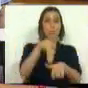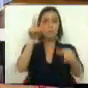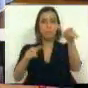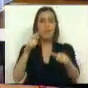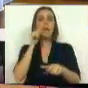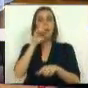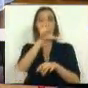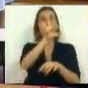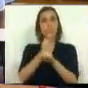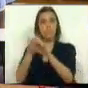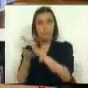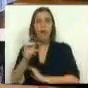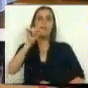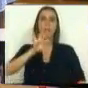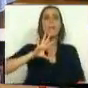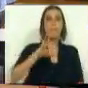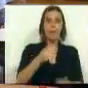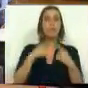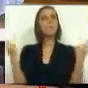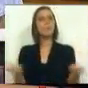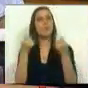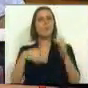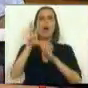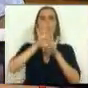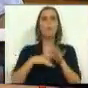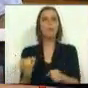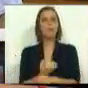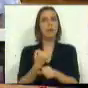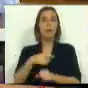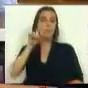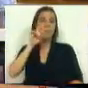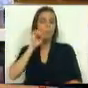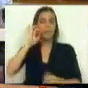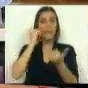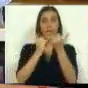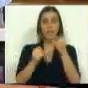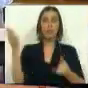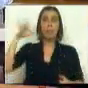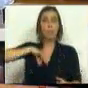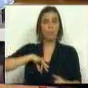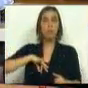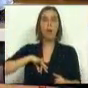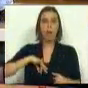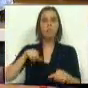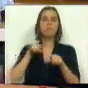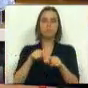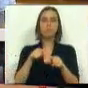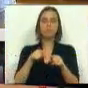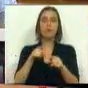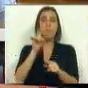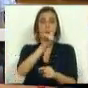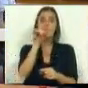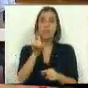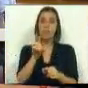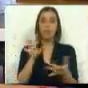empregadores e para o país. A promoção das condições de trabalho e a prevenção dos riscos profissionais é com efeito uma